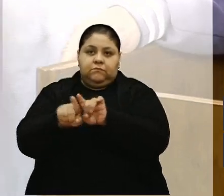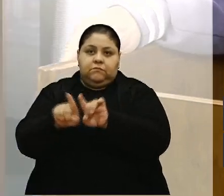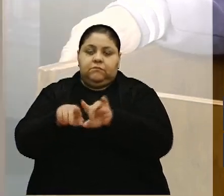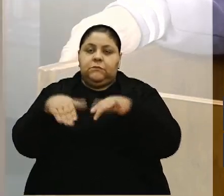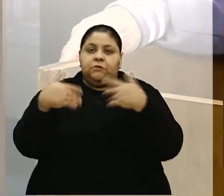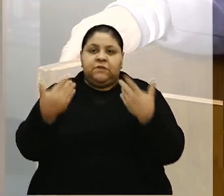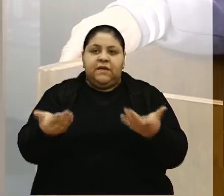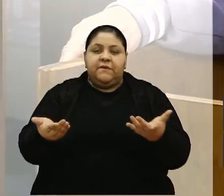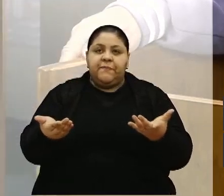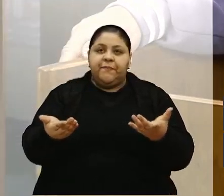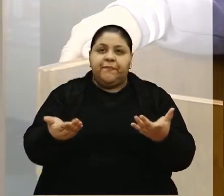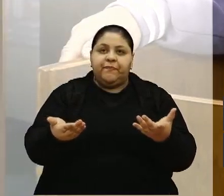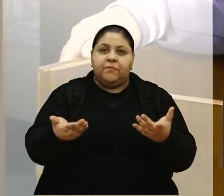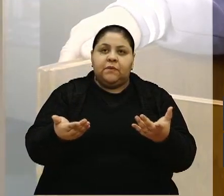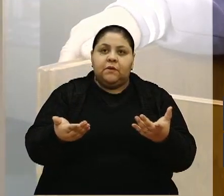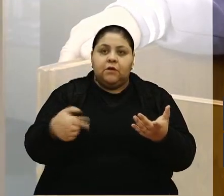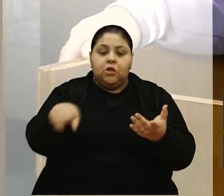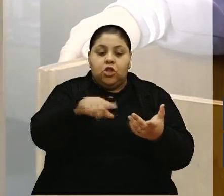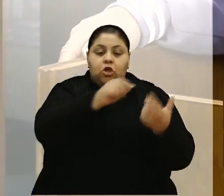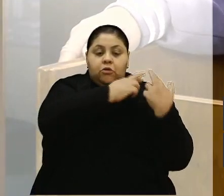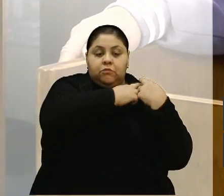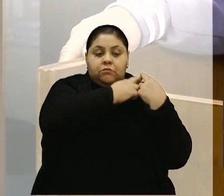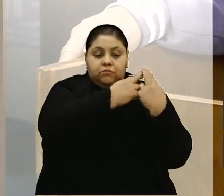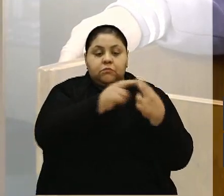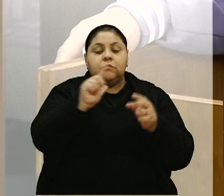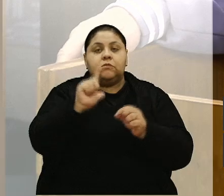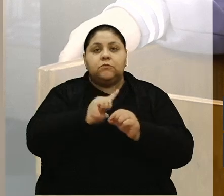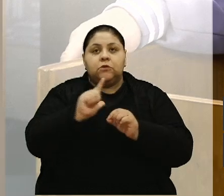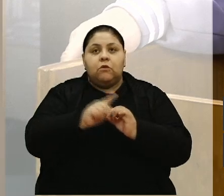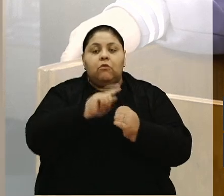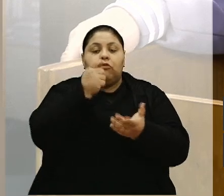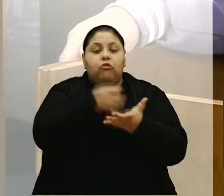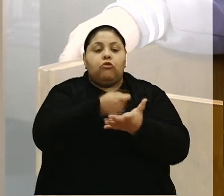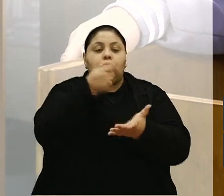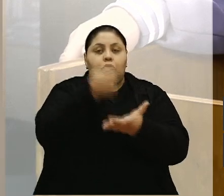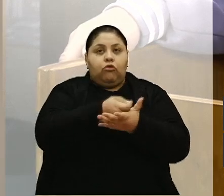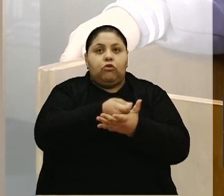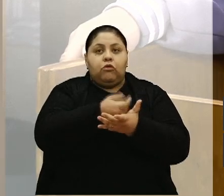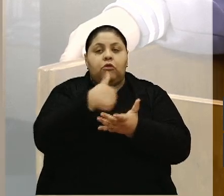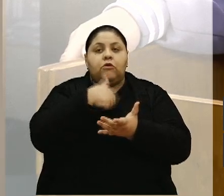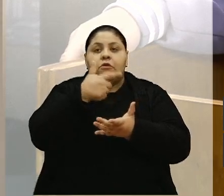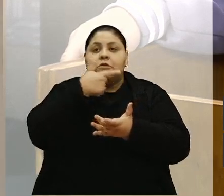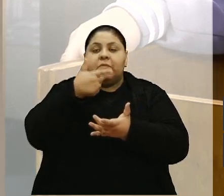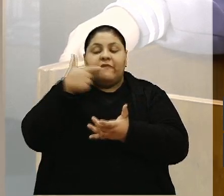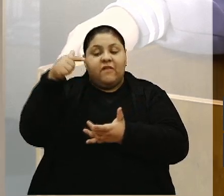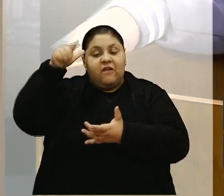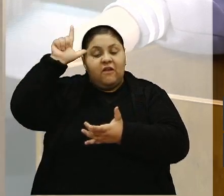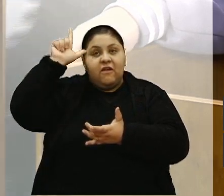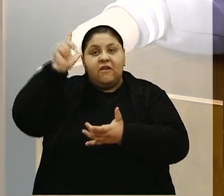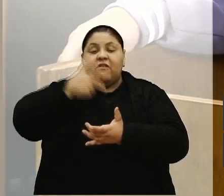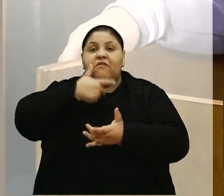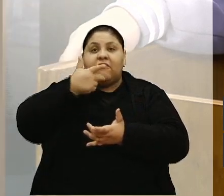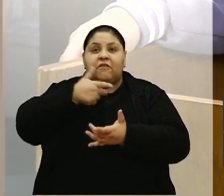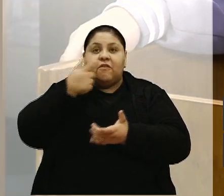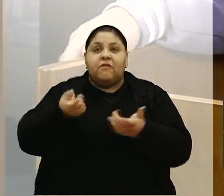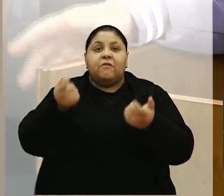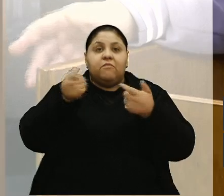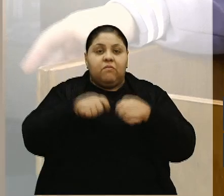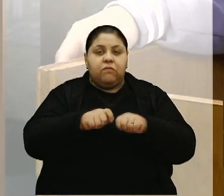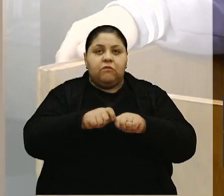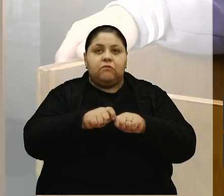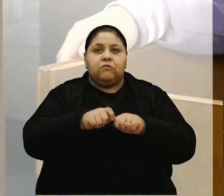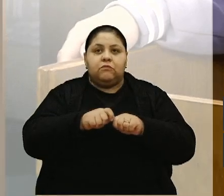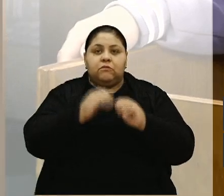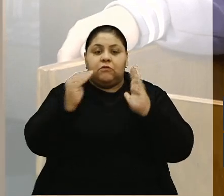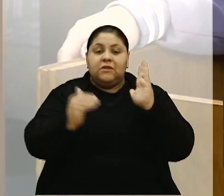Todos somos responsáveis e temos luta. Na minha fala de ontem, eu falei que precisaria, no